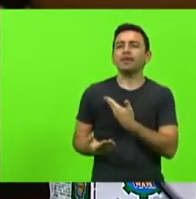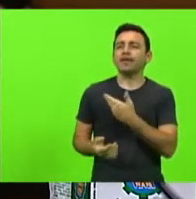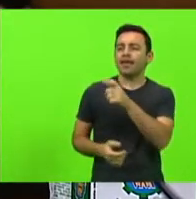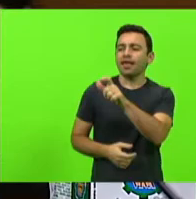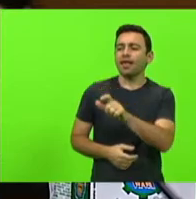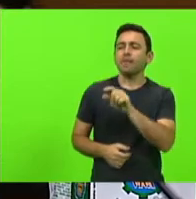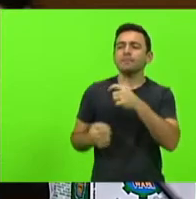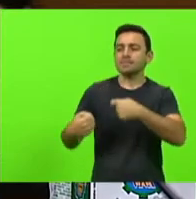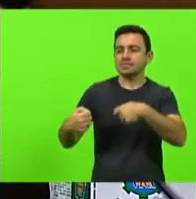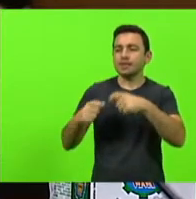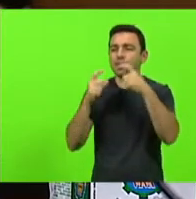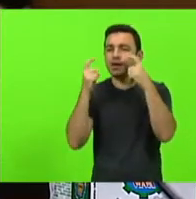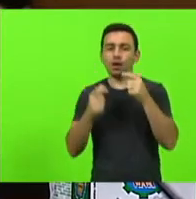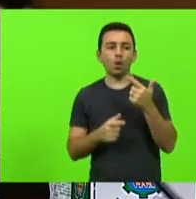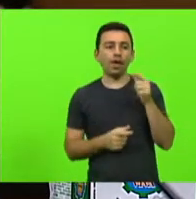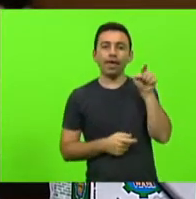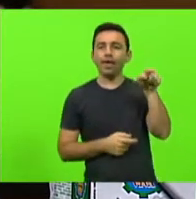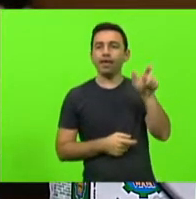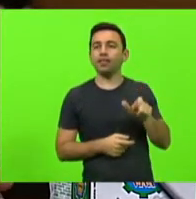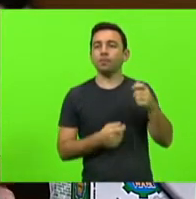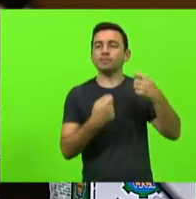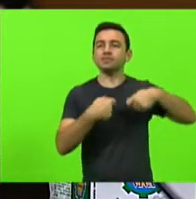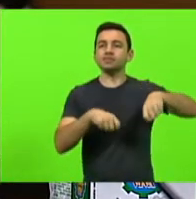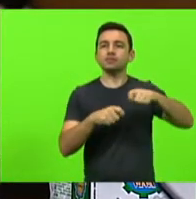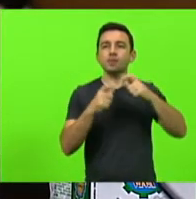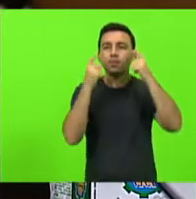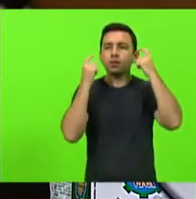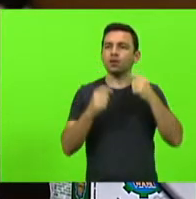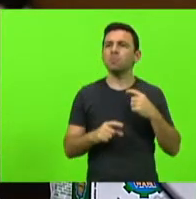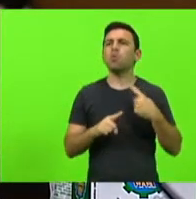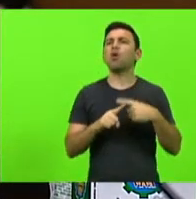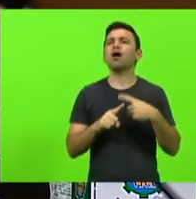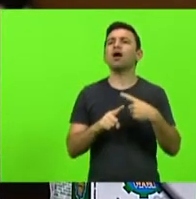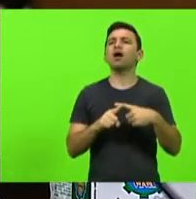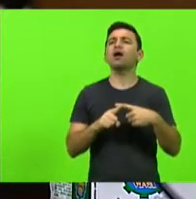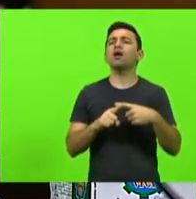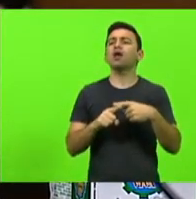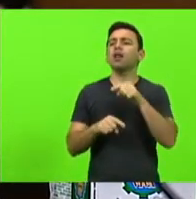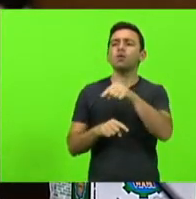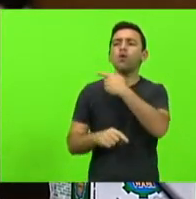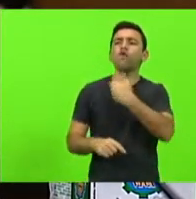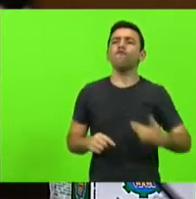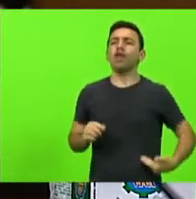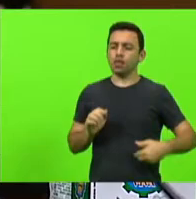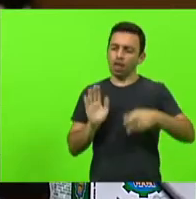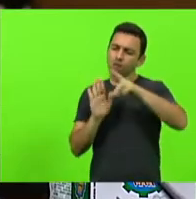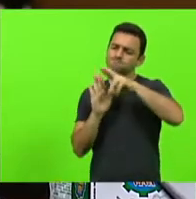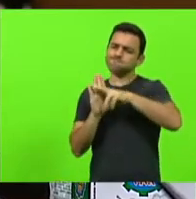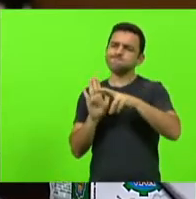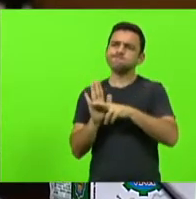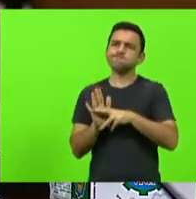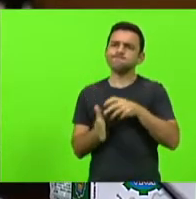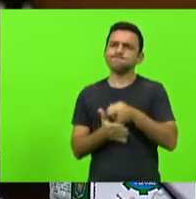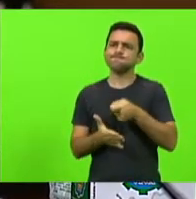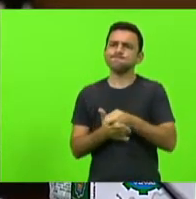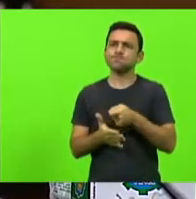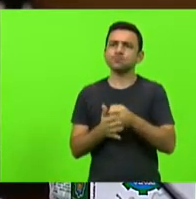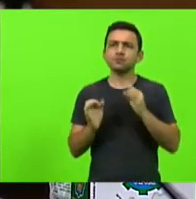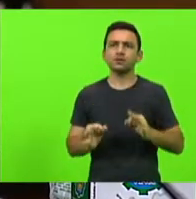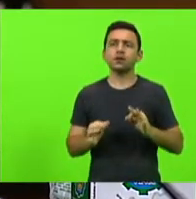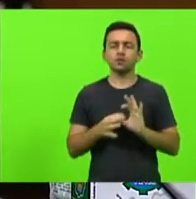não precisa usar máscara? Por que o governo não regulamentou isso de uma vez? Por o governo não liberou de uma vez?